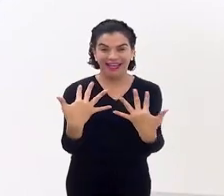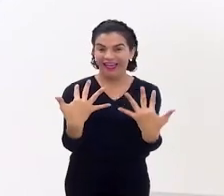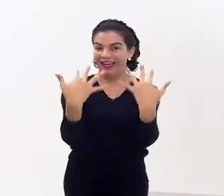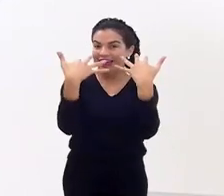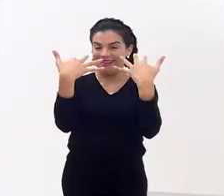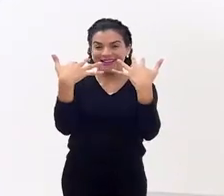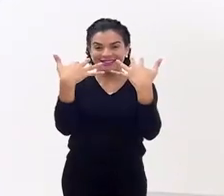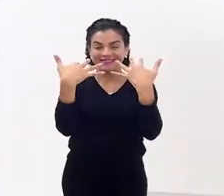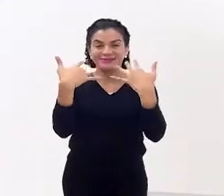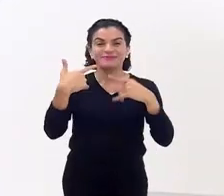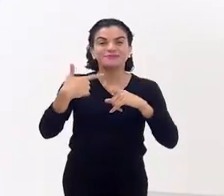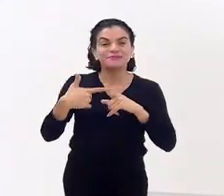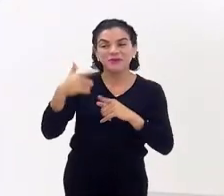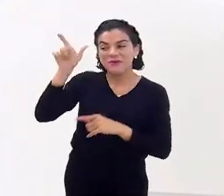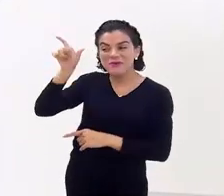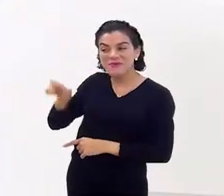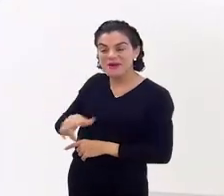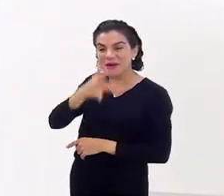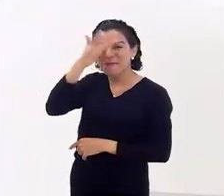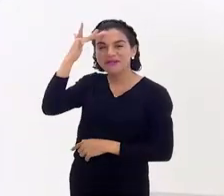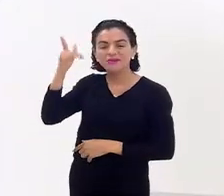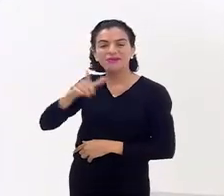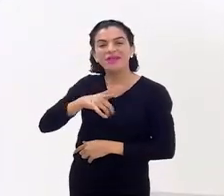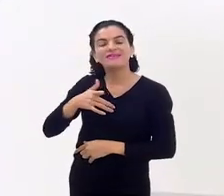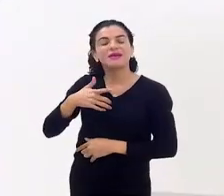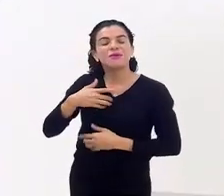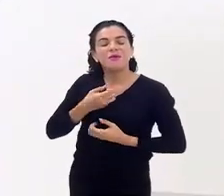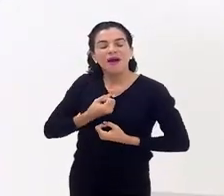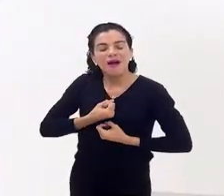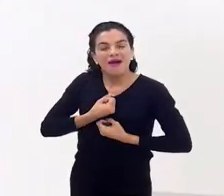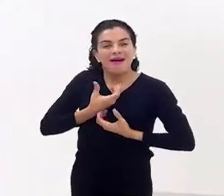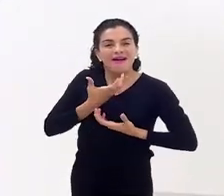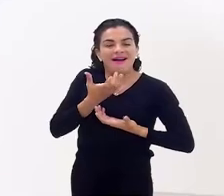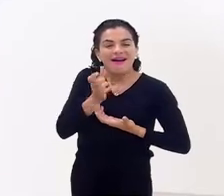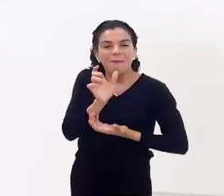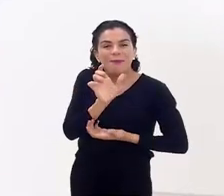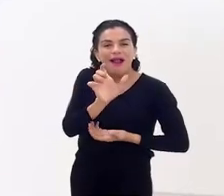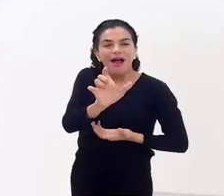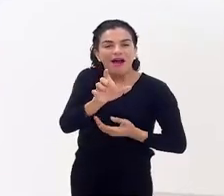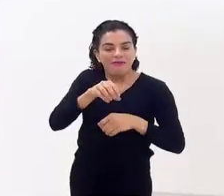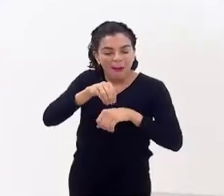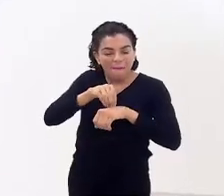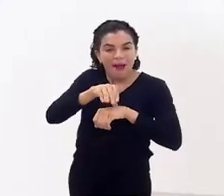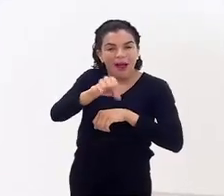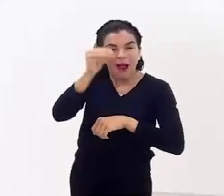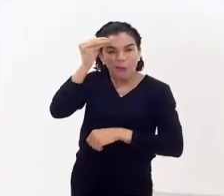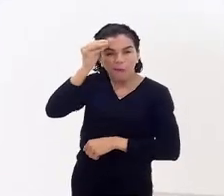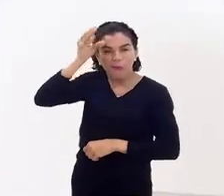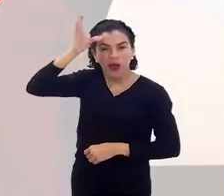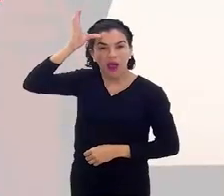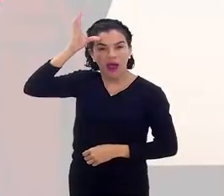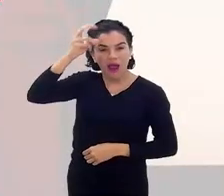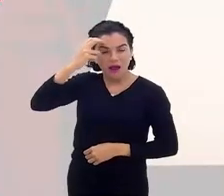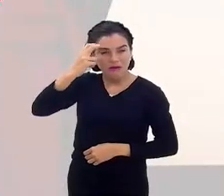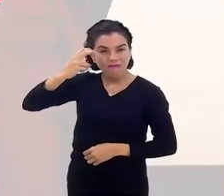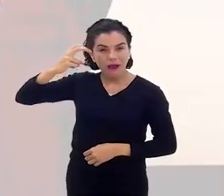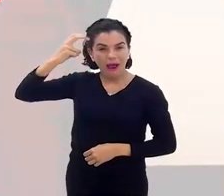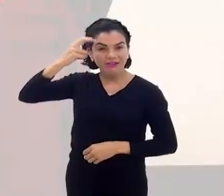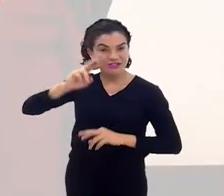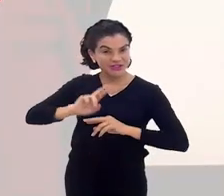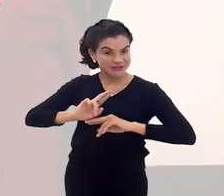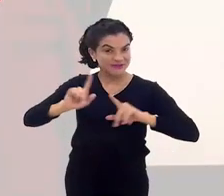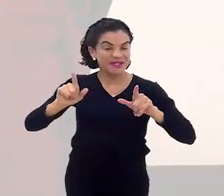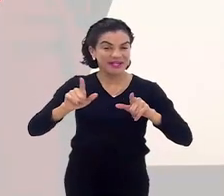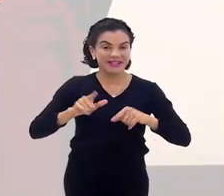tem sempre uma palavra para te dar, tem sempre um ensinamento, tem sempre uma coisa diferente para